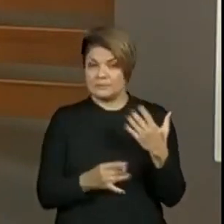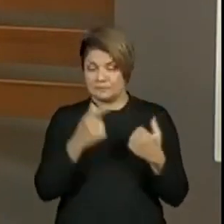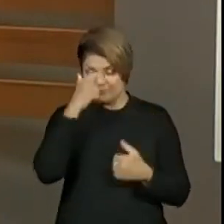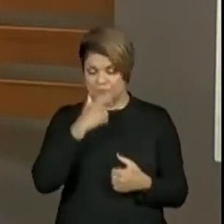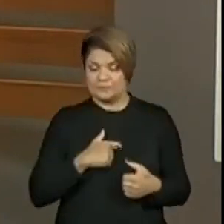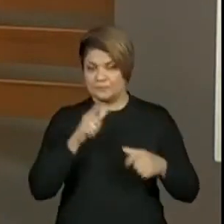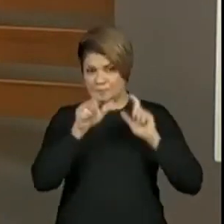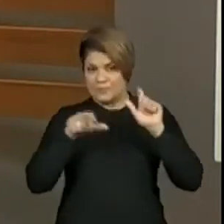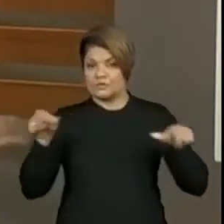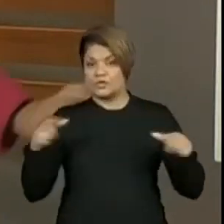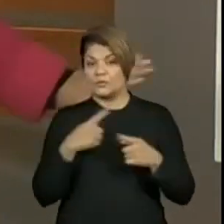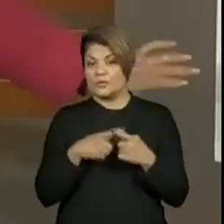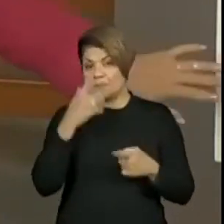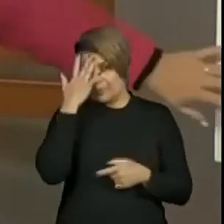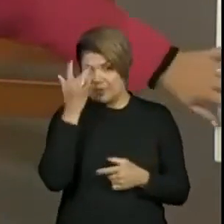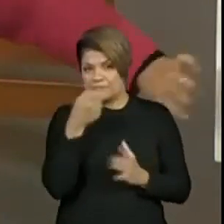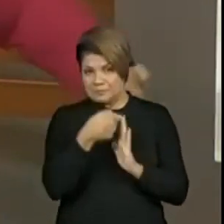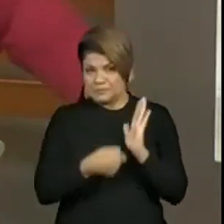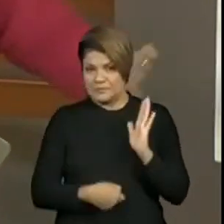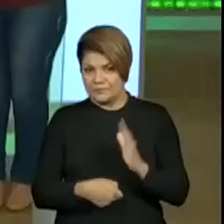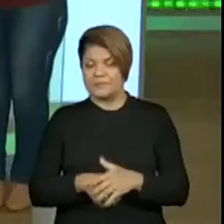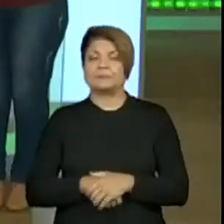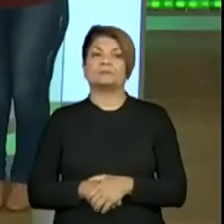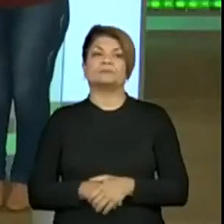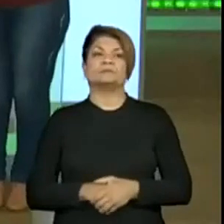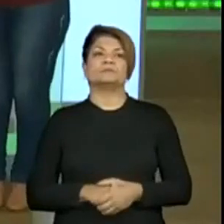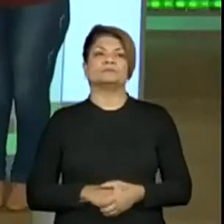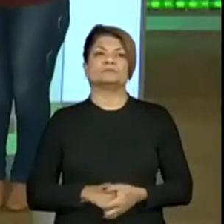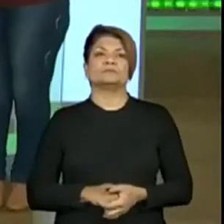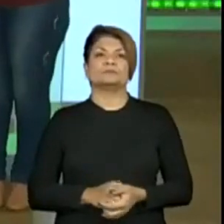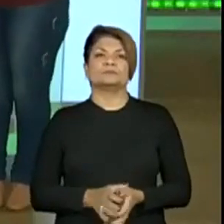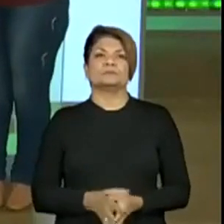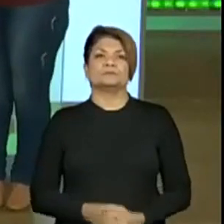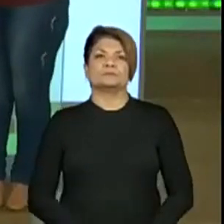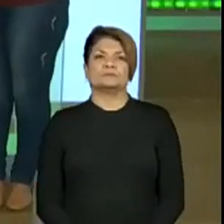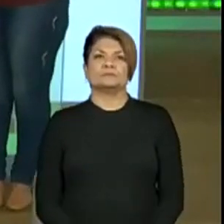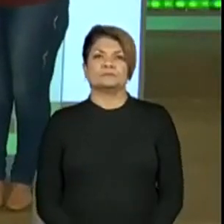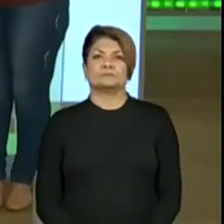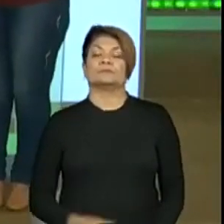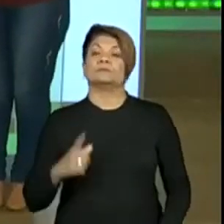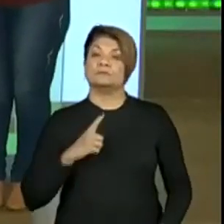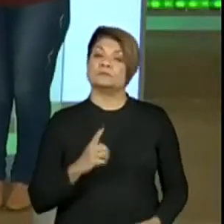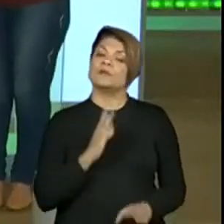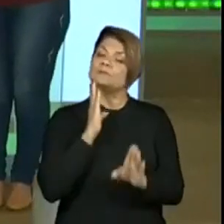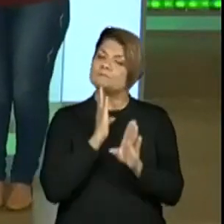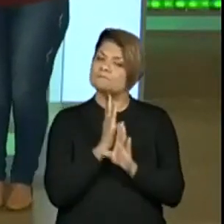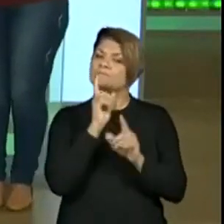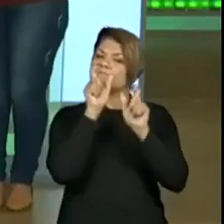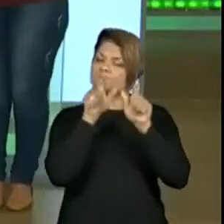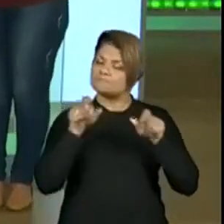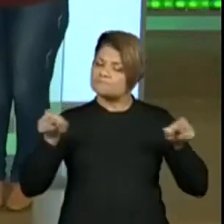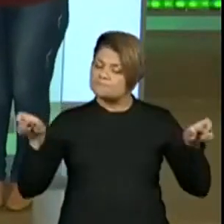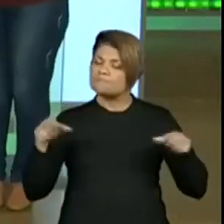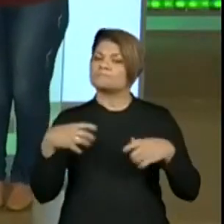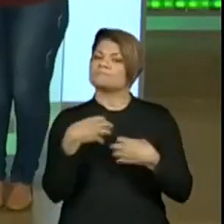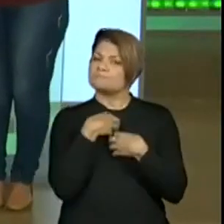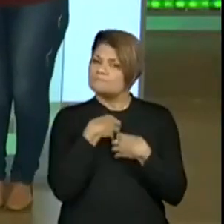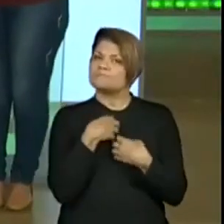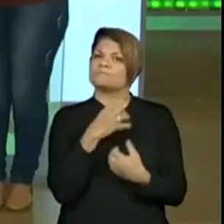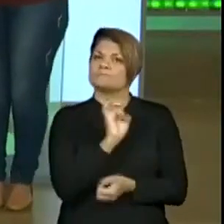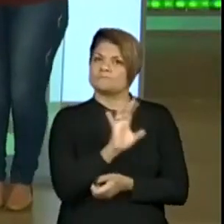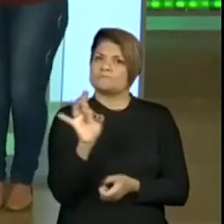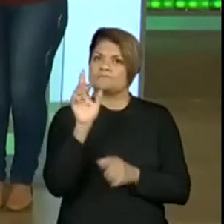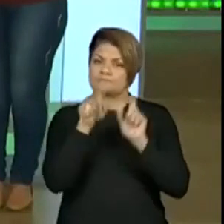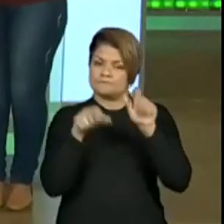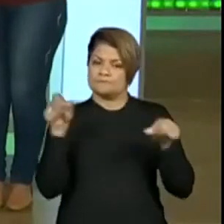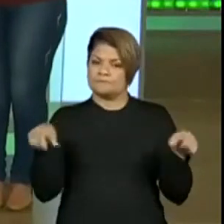Porque amanhã a gente vai fazer o texto escrito. E ter bem definidas as características dos personagens ajuda na hora que a gente for fazer a